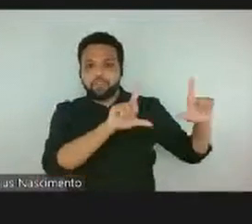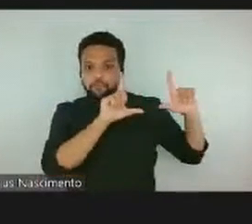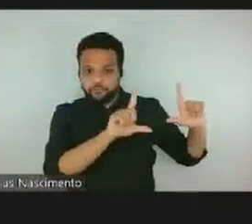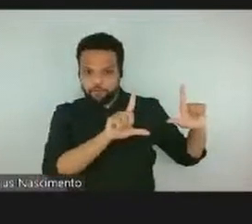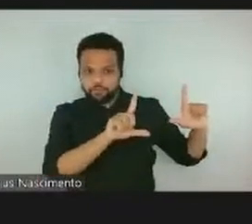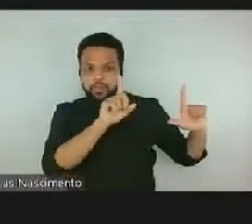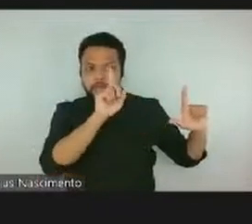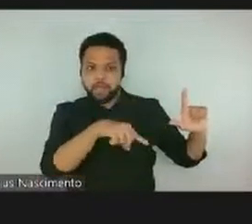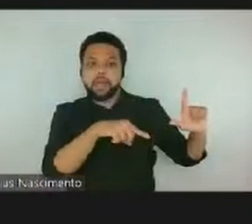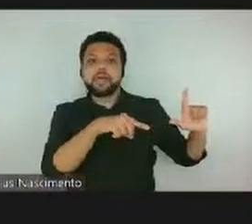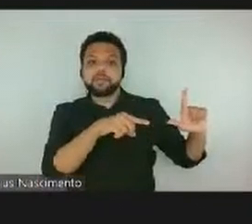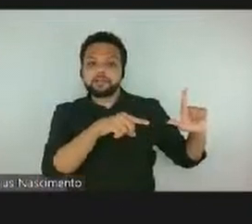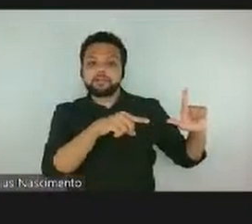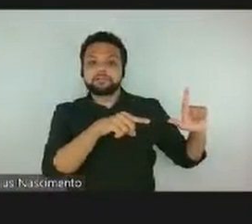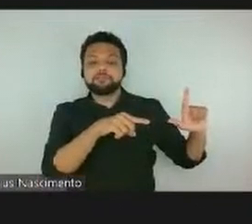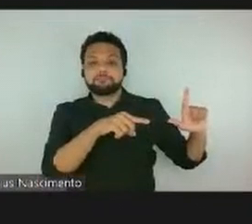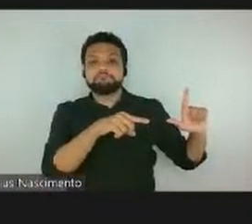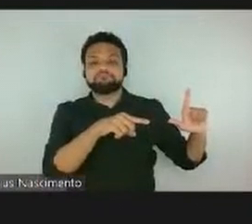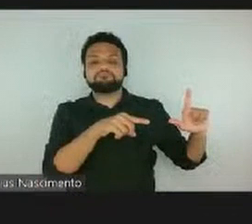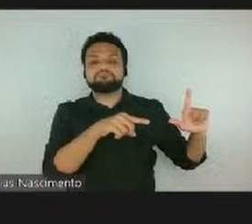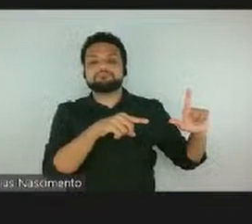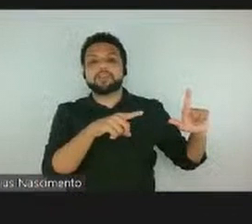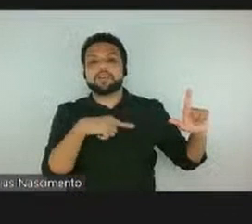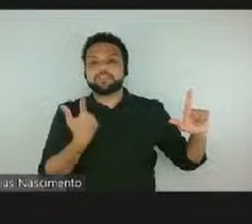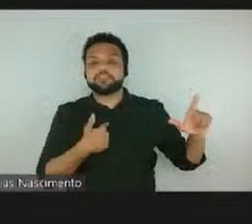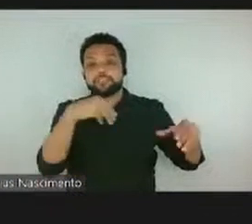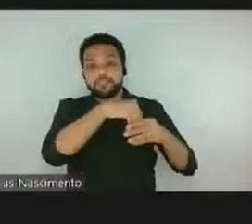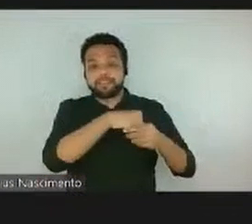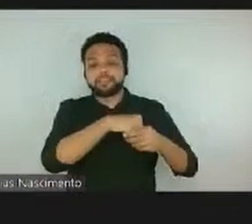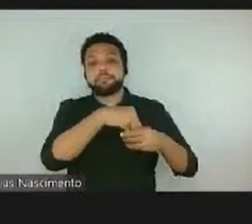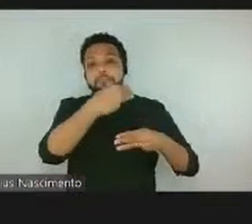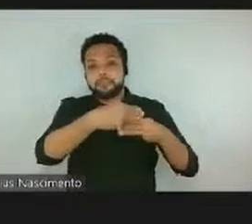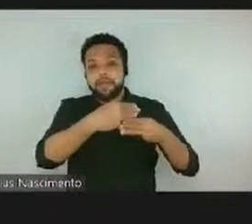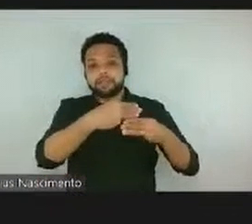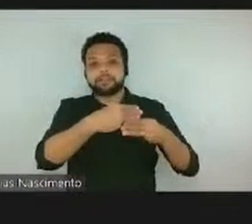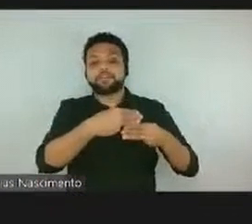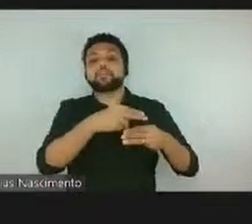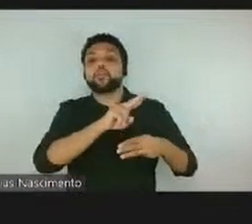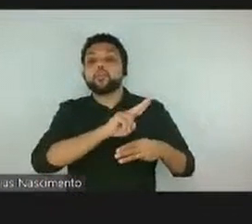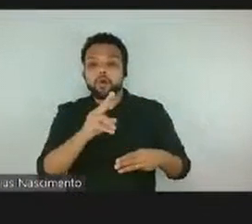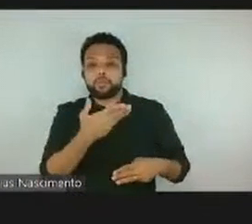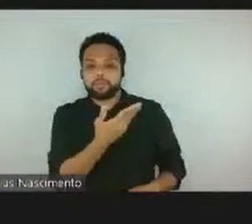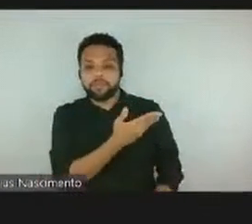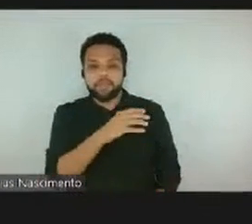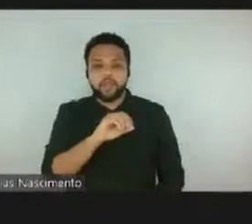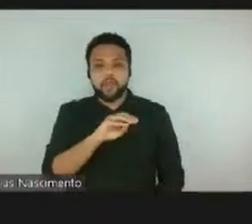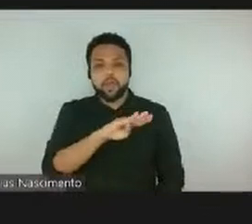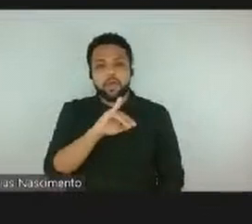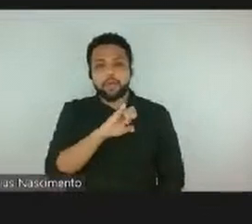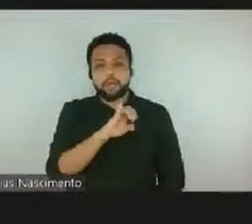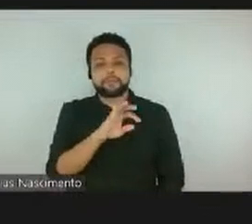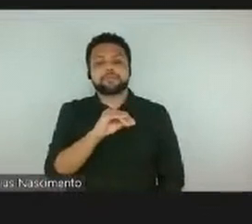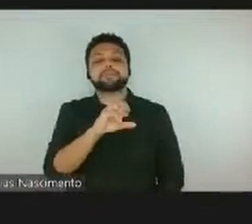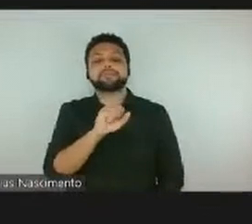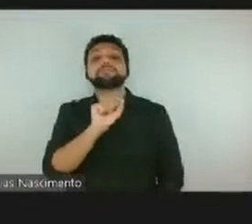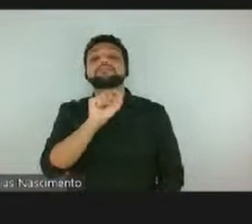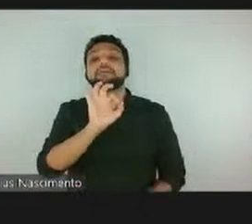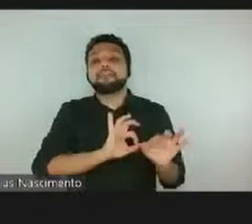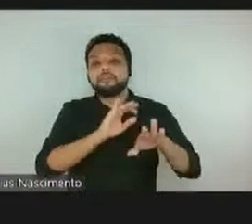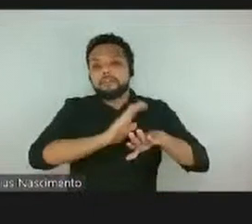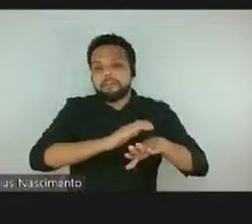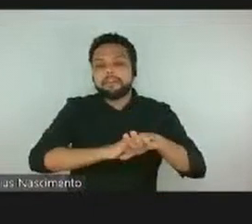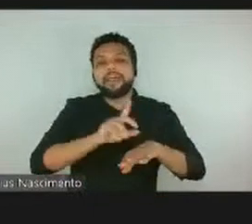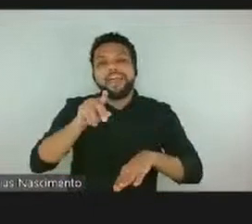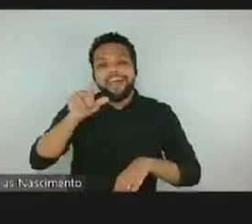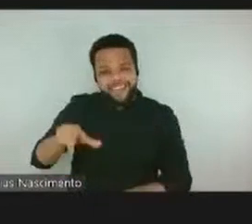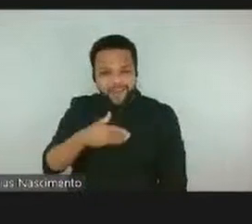obra que a gente tem no acervo do MAC que chama Objetos que foi organizada, foi produzida pelo Júlio